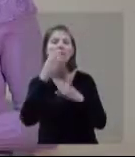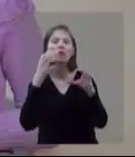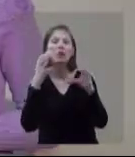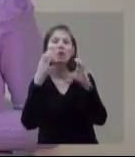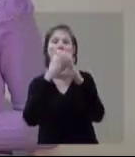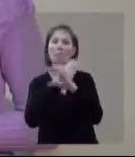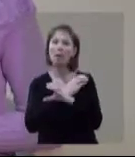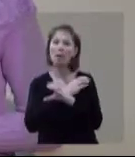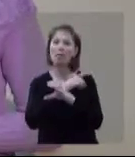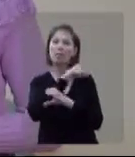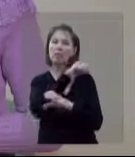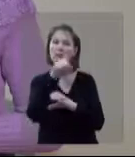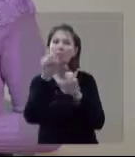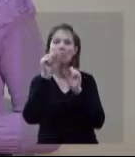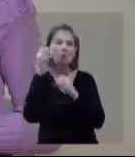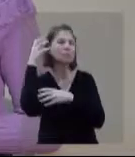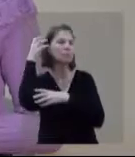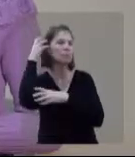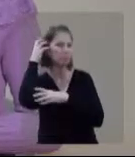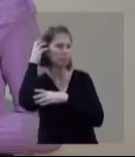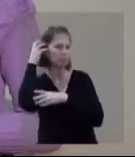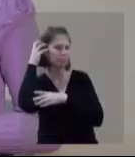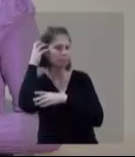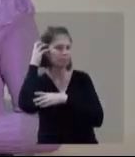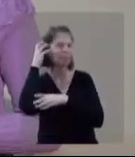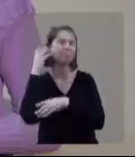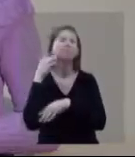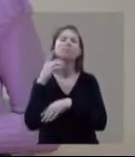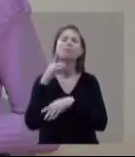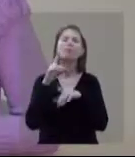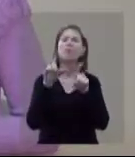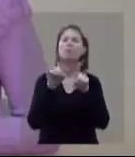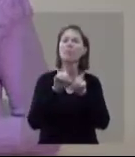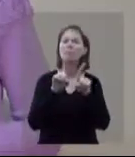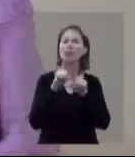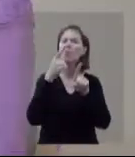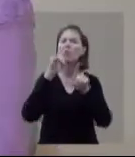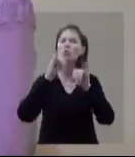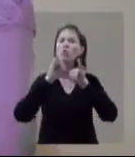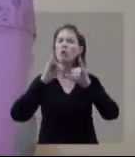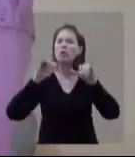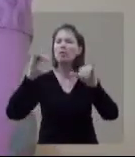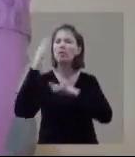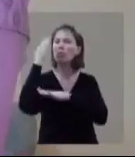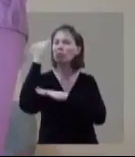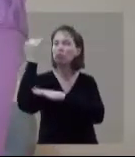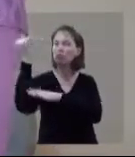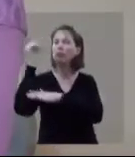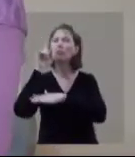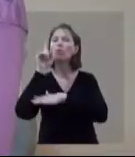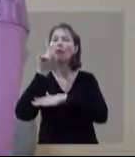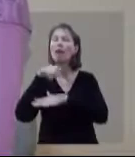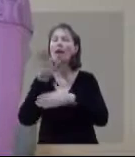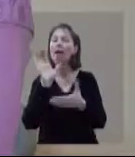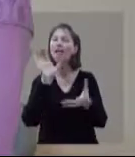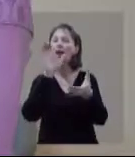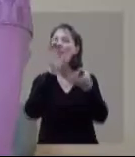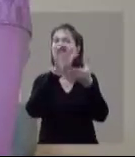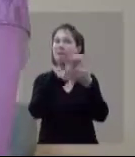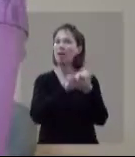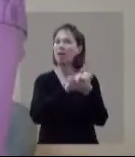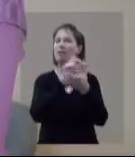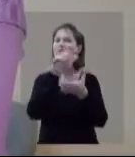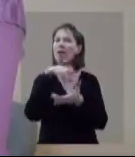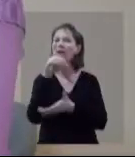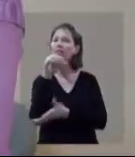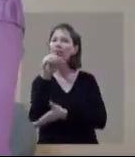entrevista completa você confere em radiocpt.com.br Outro programa que está fazendo maior sucesso na Rádio CPT é